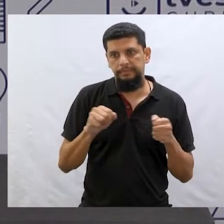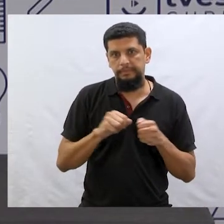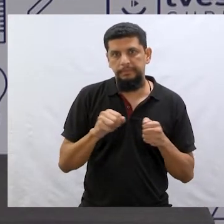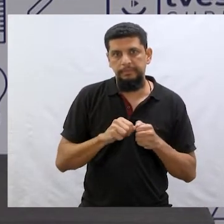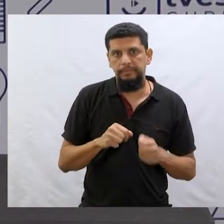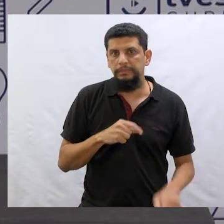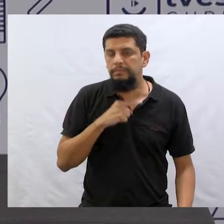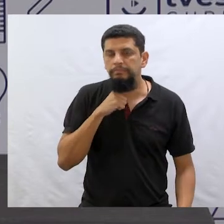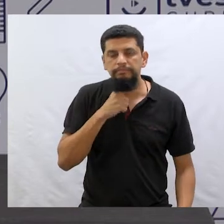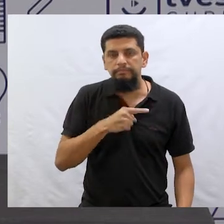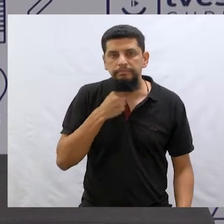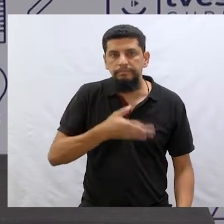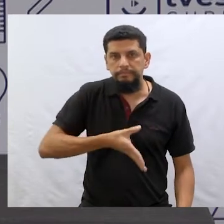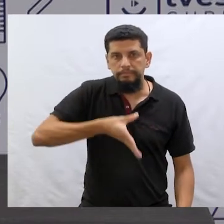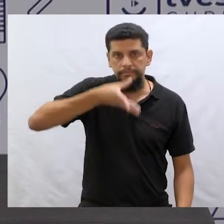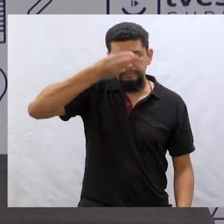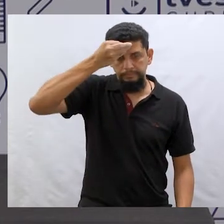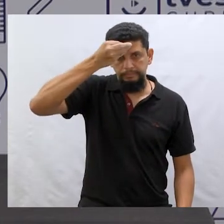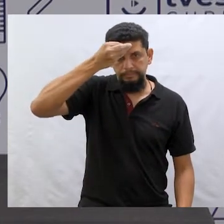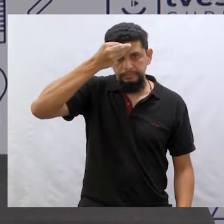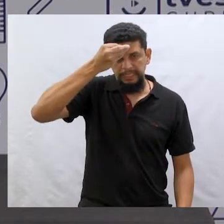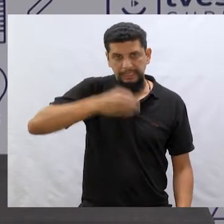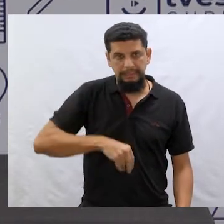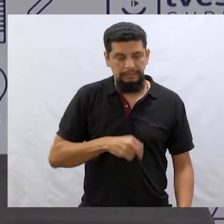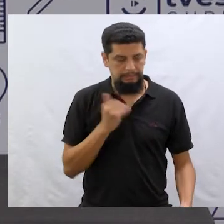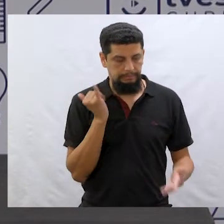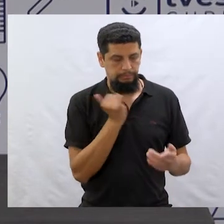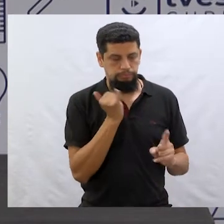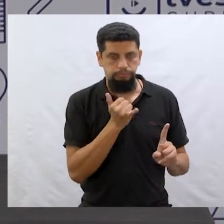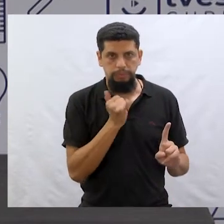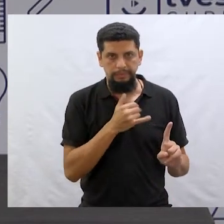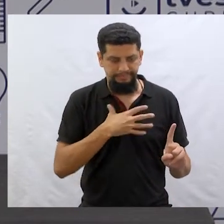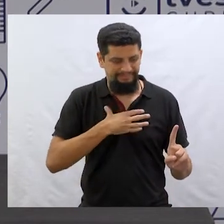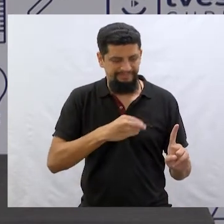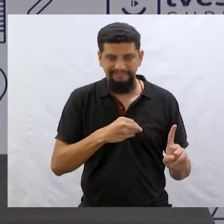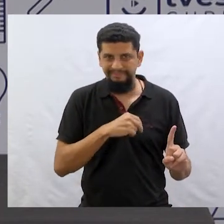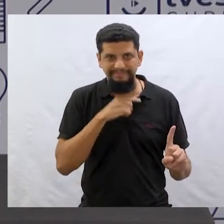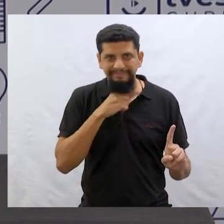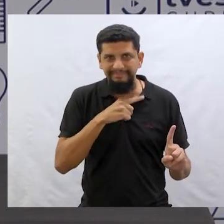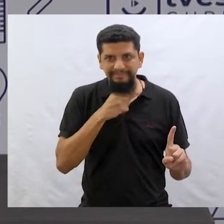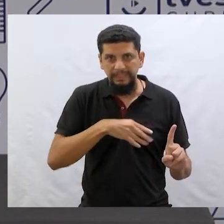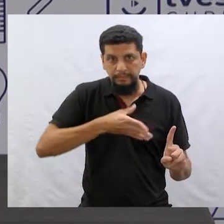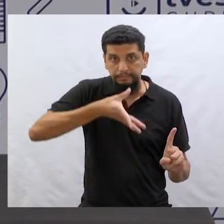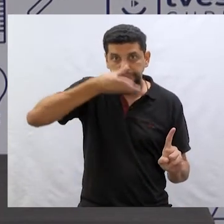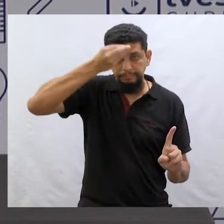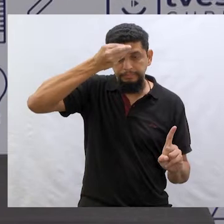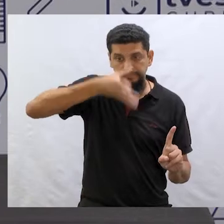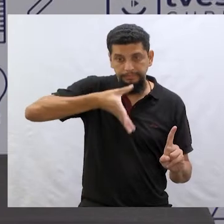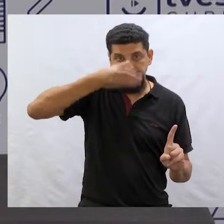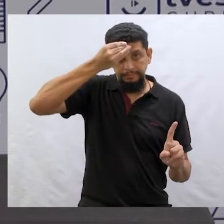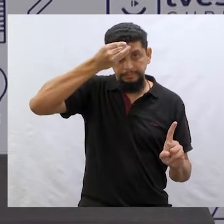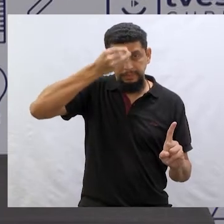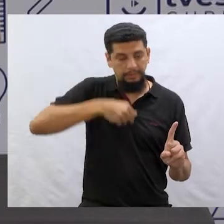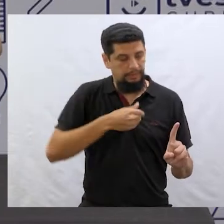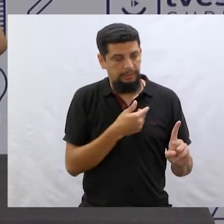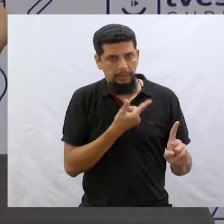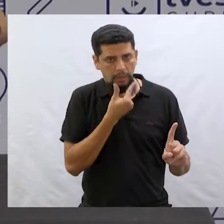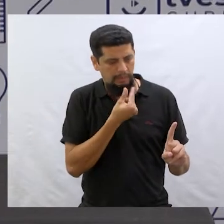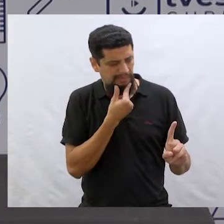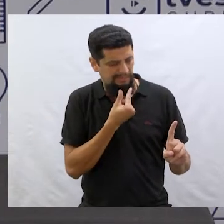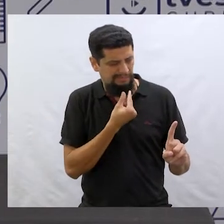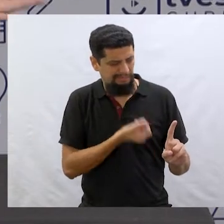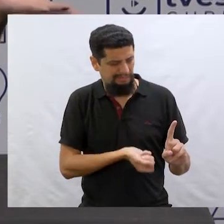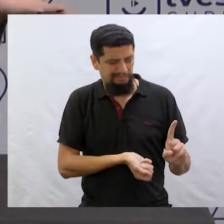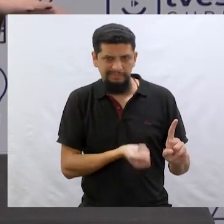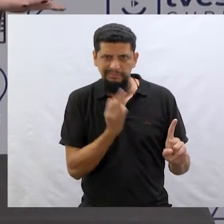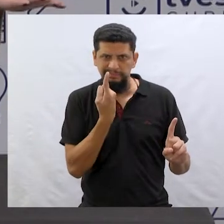que ele não conseguia decorar histórias para contar para o filho. Não conseguia decorar, não conseguia decorar. E aí o menino até